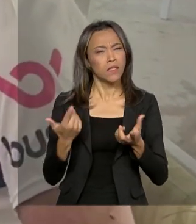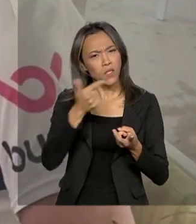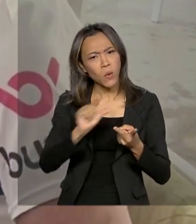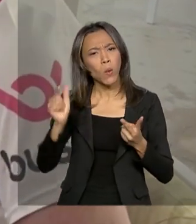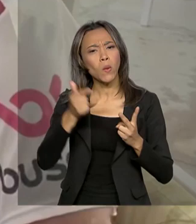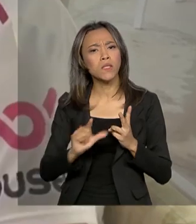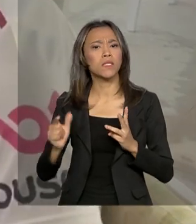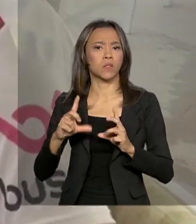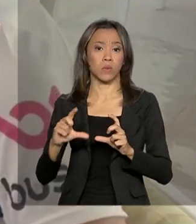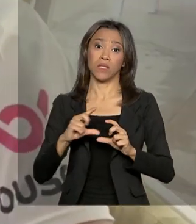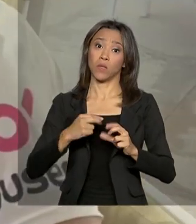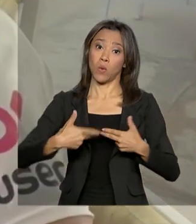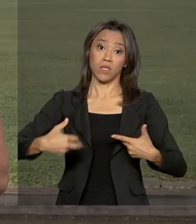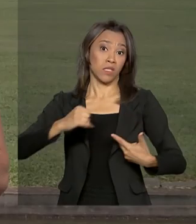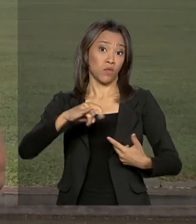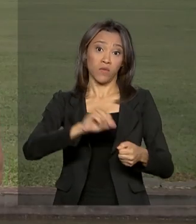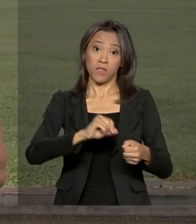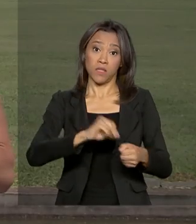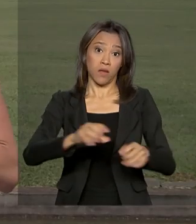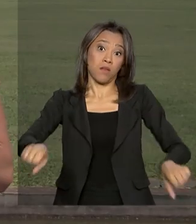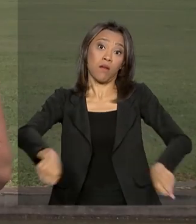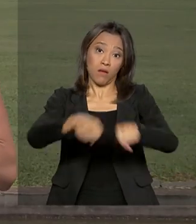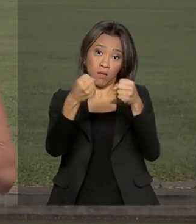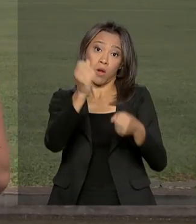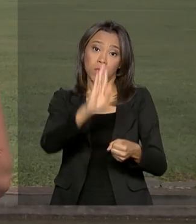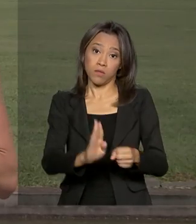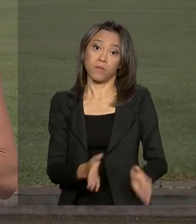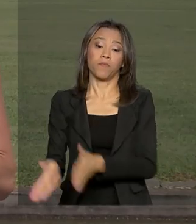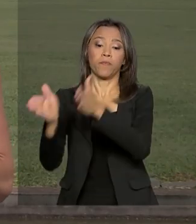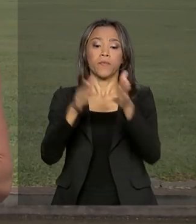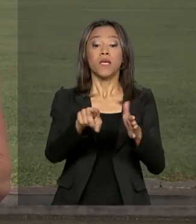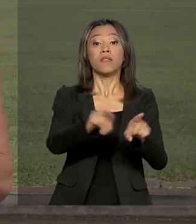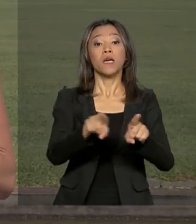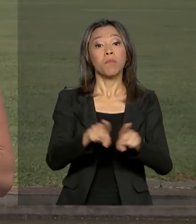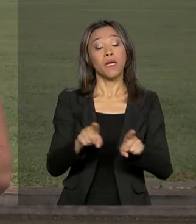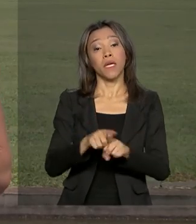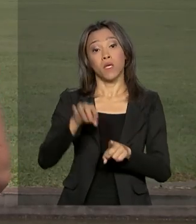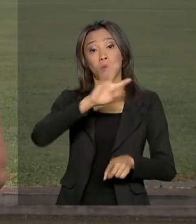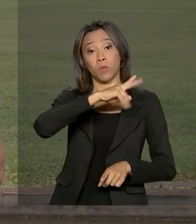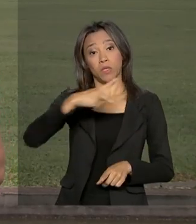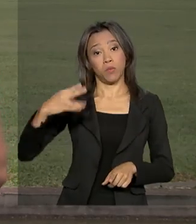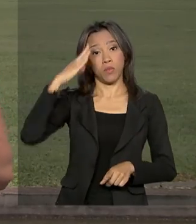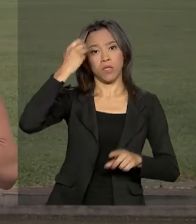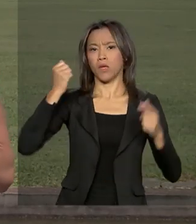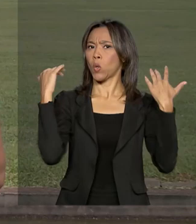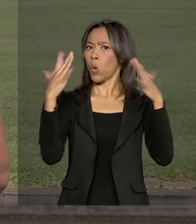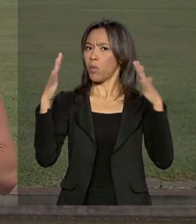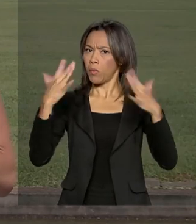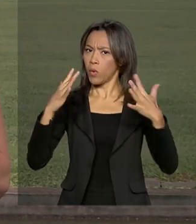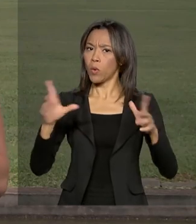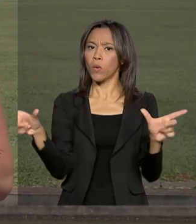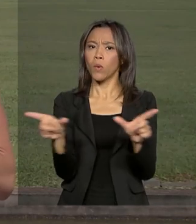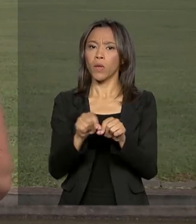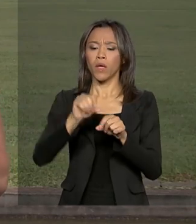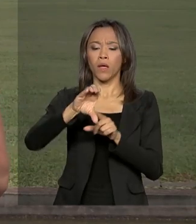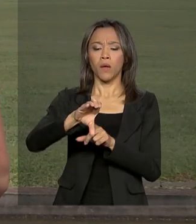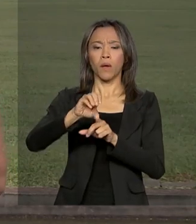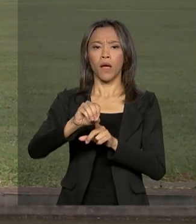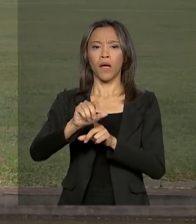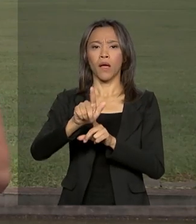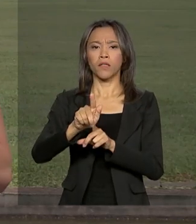Mas se não fizesse aí, quebraria o Brasil. Bolsonaro também comemorou os resultados do CAGED, o Cadastro Geral de Empregados e